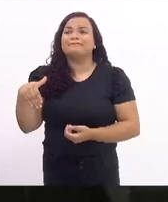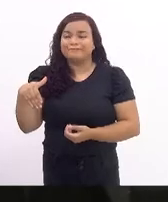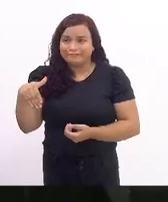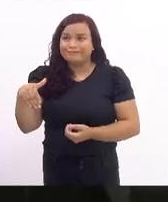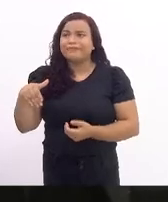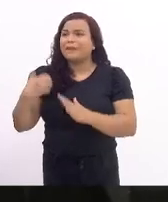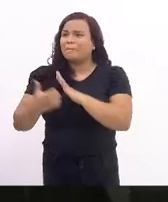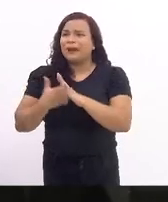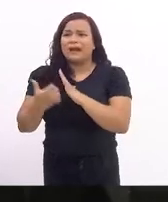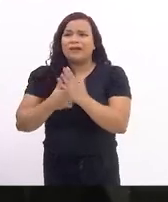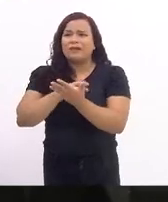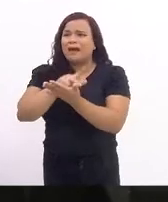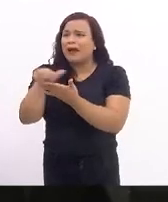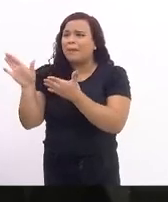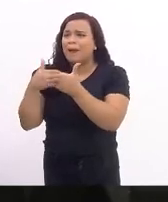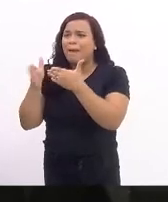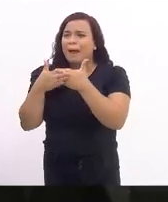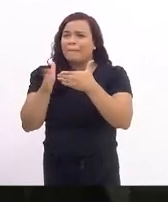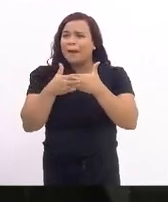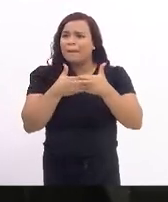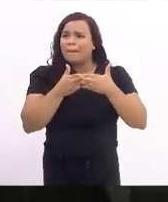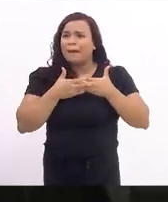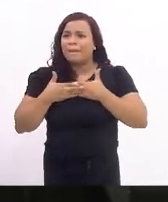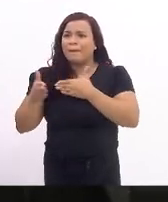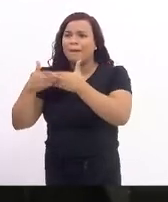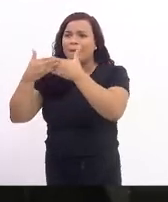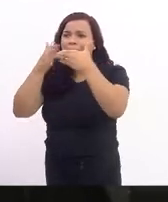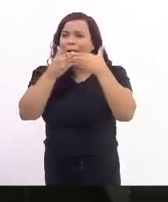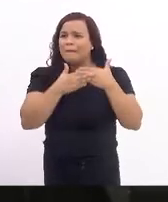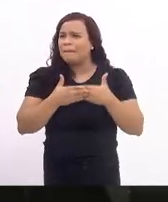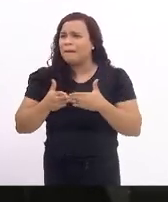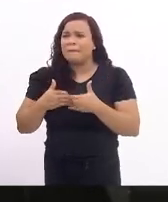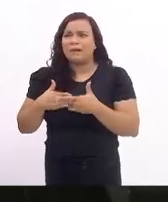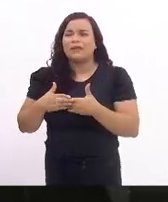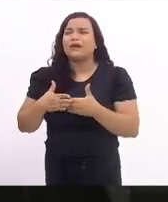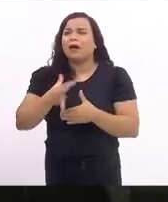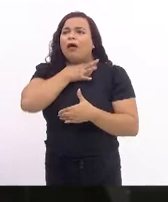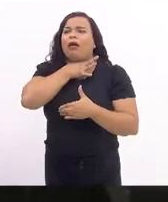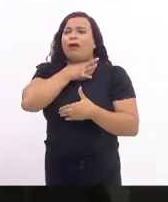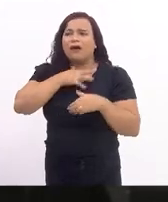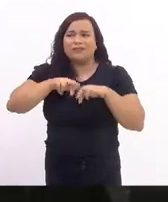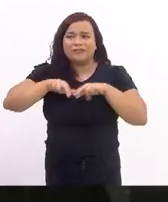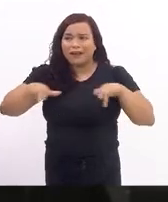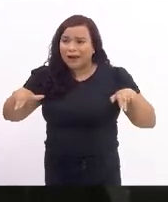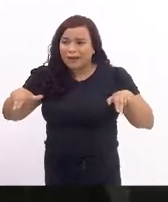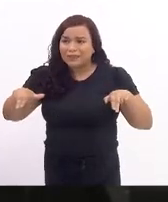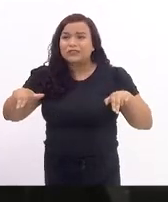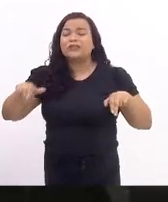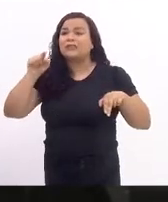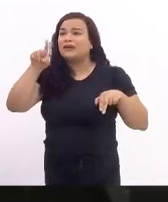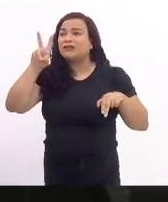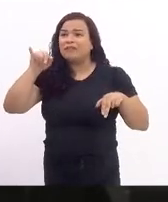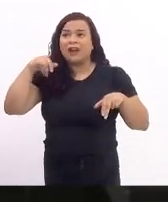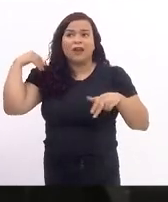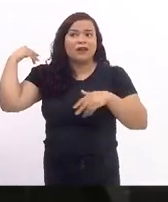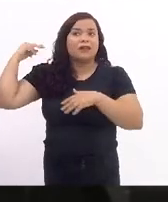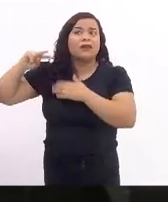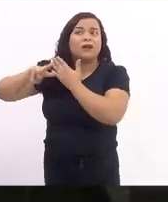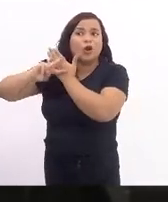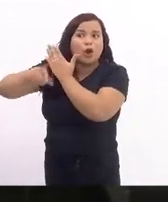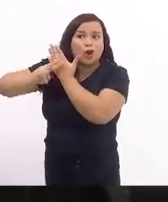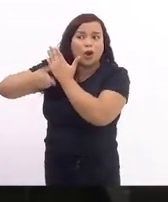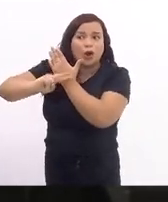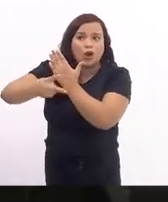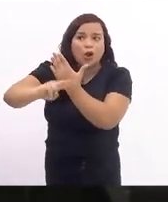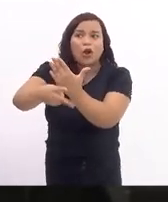empresas fecharam seus negócios. Isso vai ter um impacto, um desarranjo na